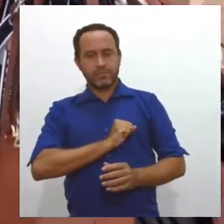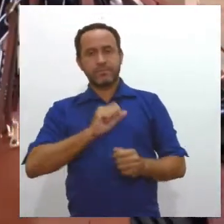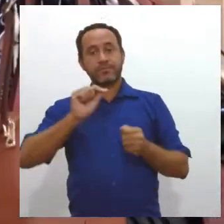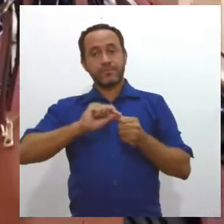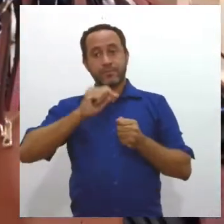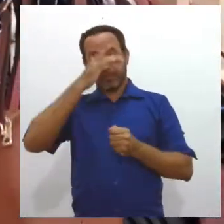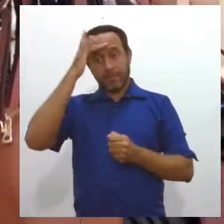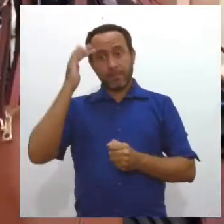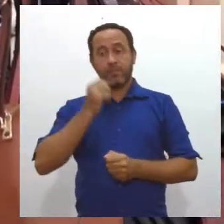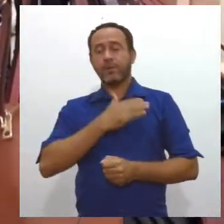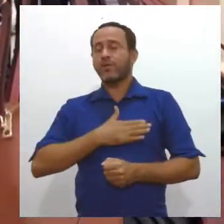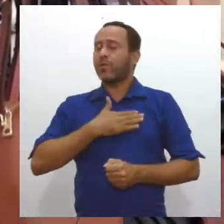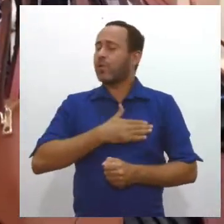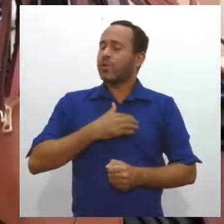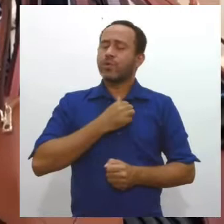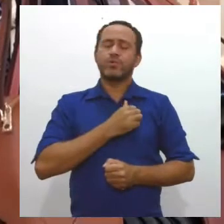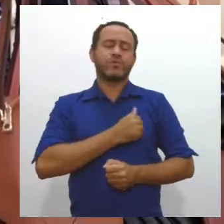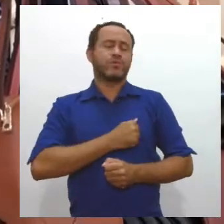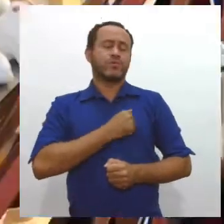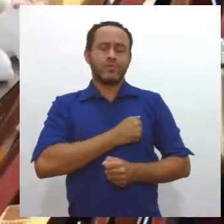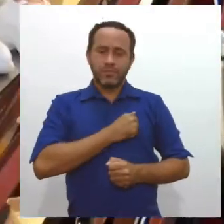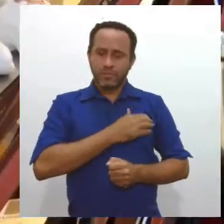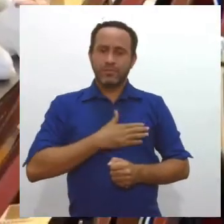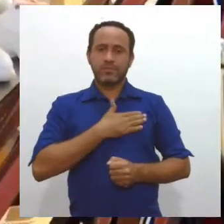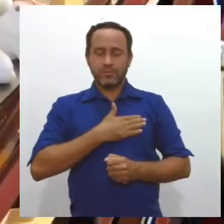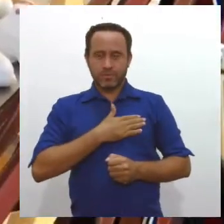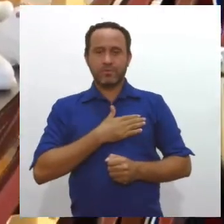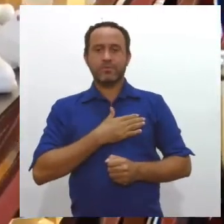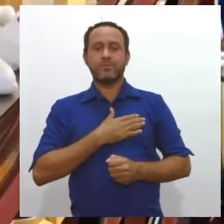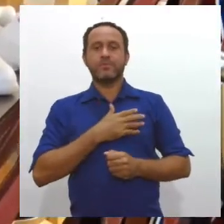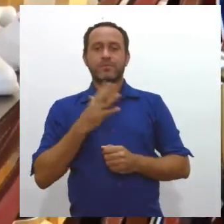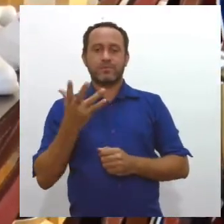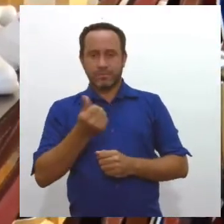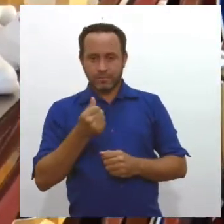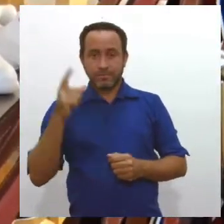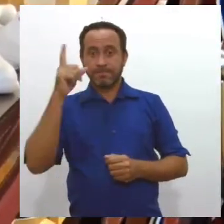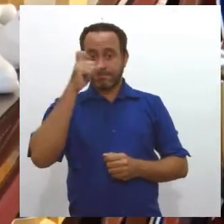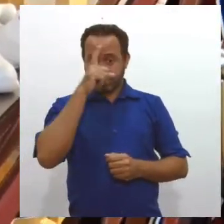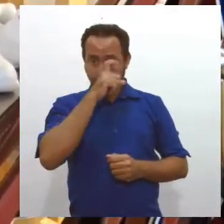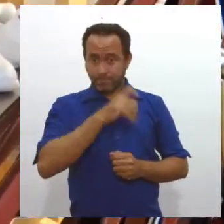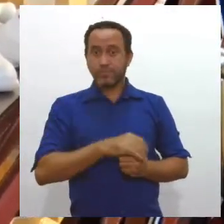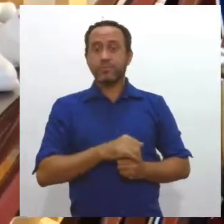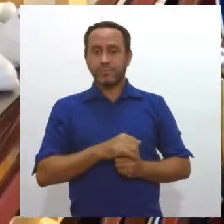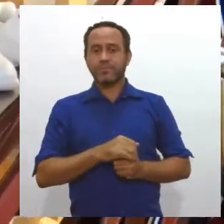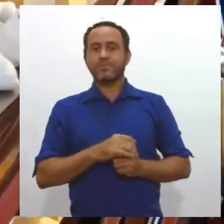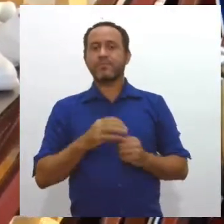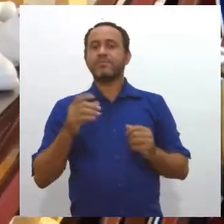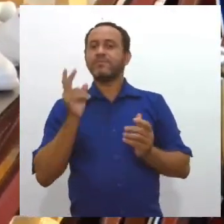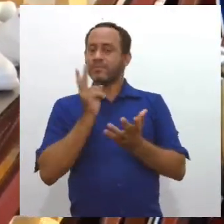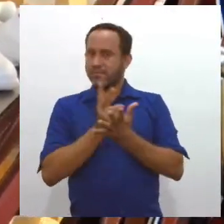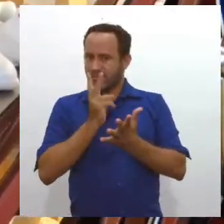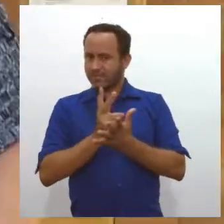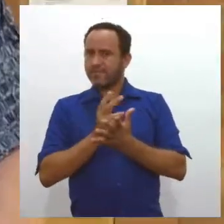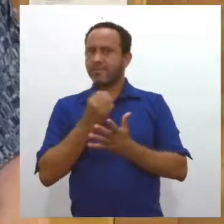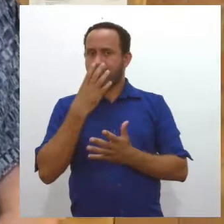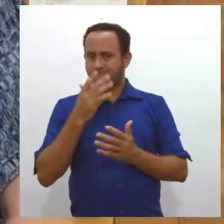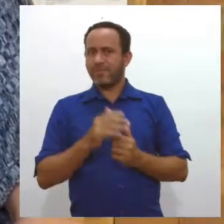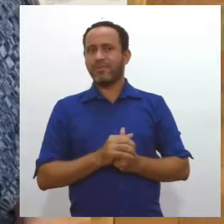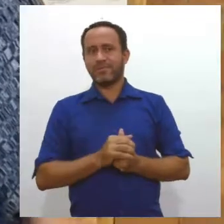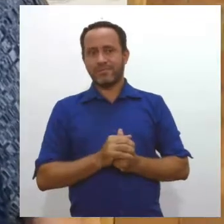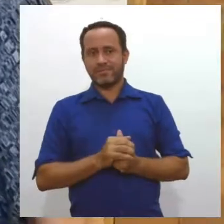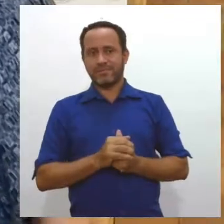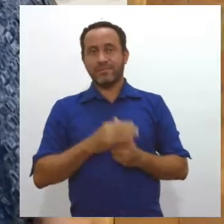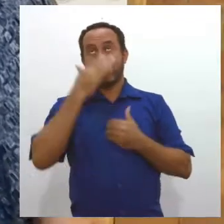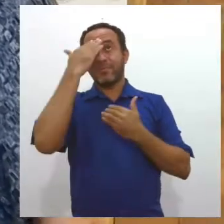alguém que gostamos feliz é algo que mesmo em tempos difíceis, sempre vale um esforço. Eu dou